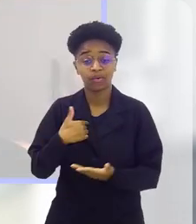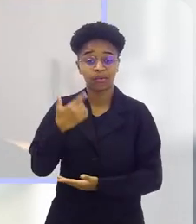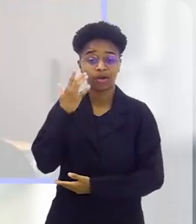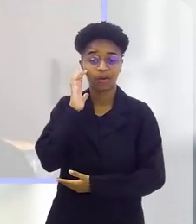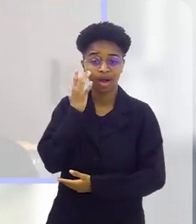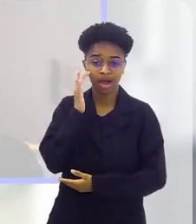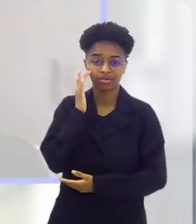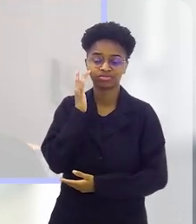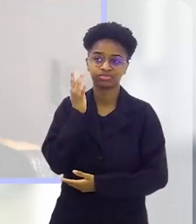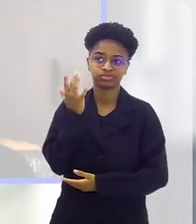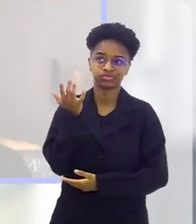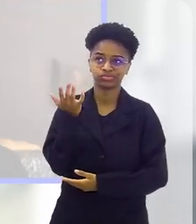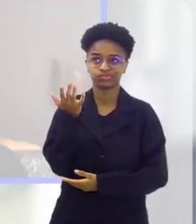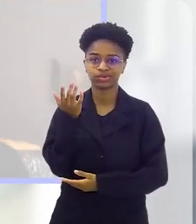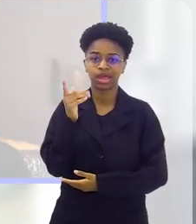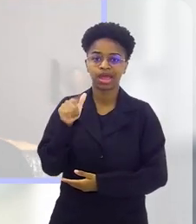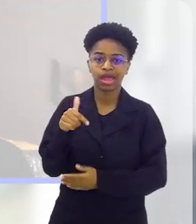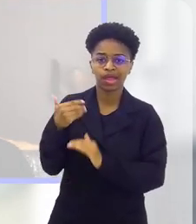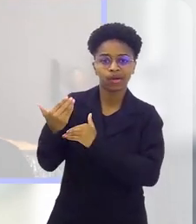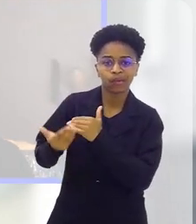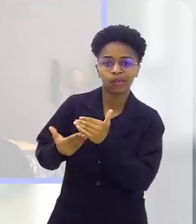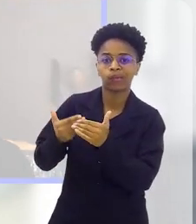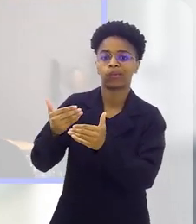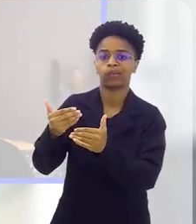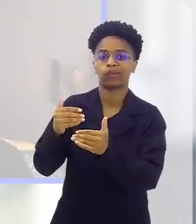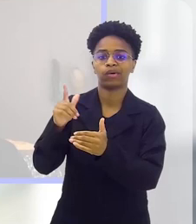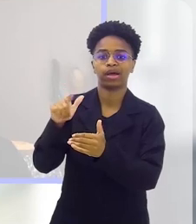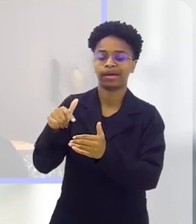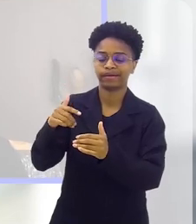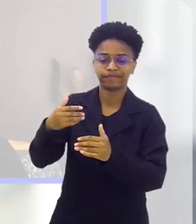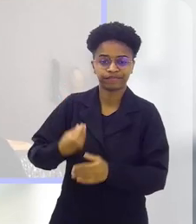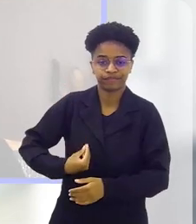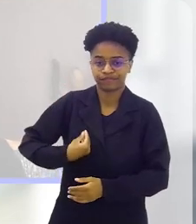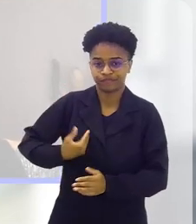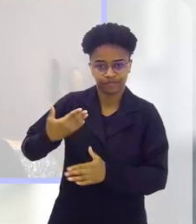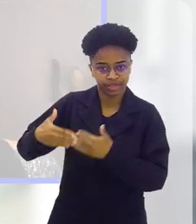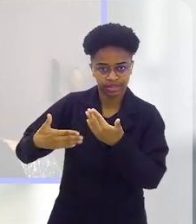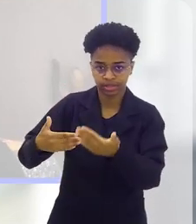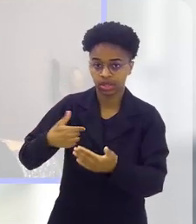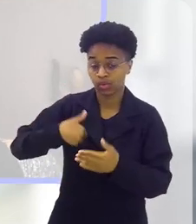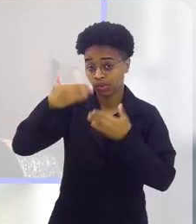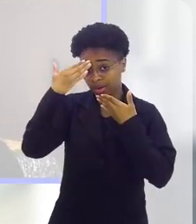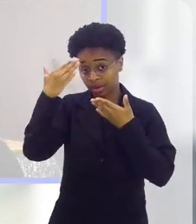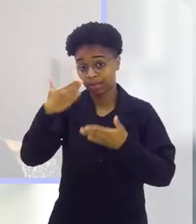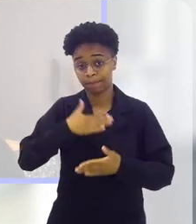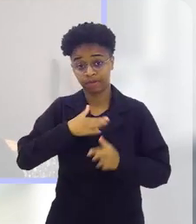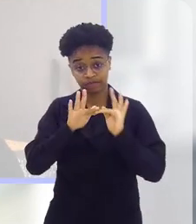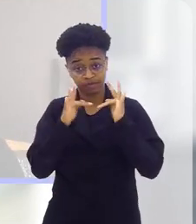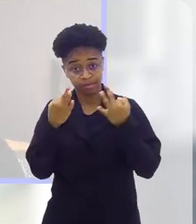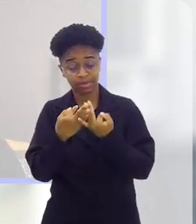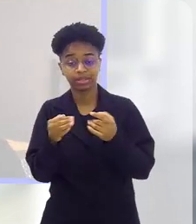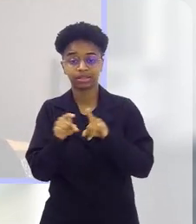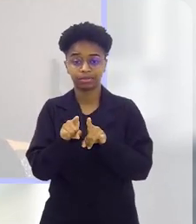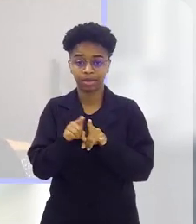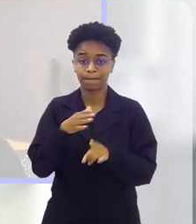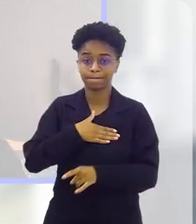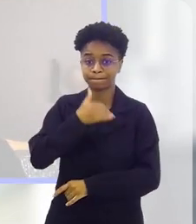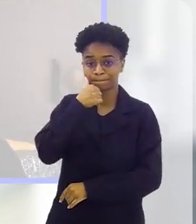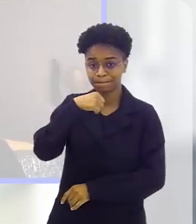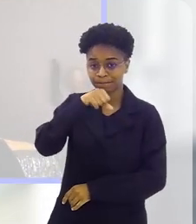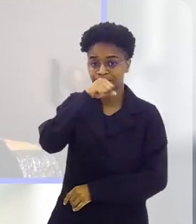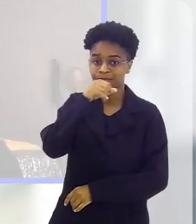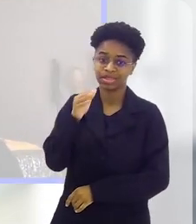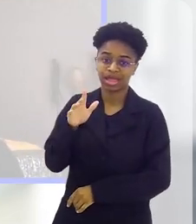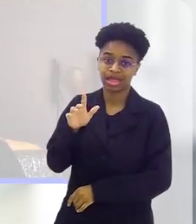Né? Então, eu acho que, assim, é uma construção, é para a vida, né? Eu sou muito grata aos meus pais também. A minha